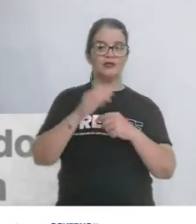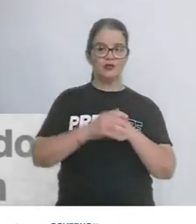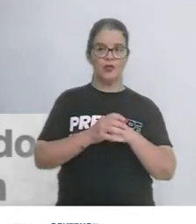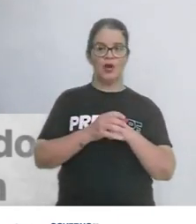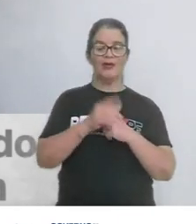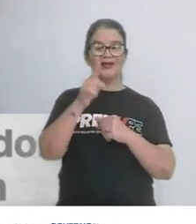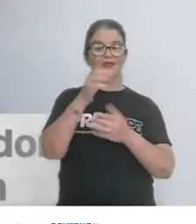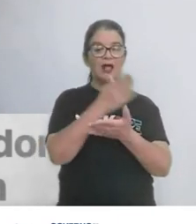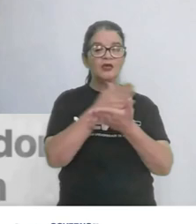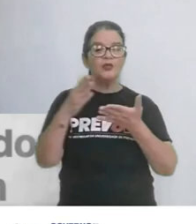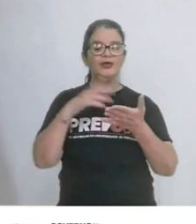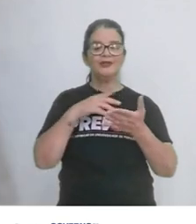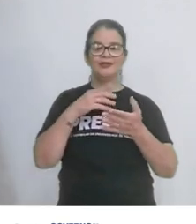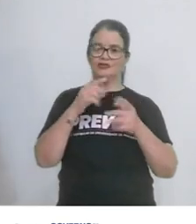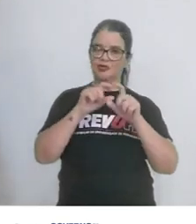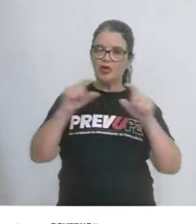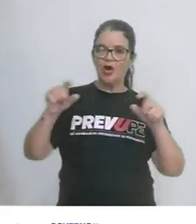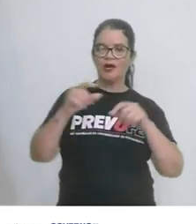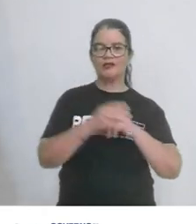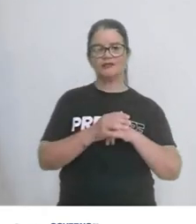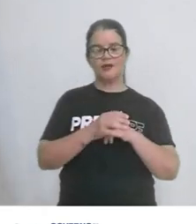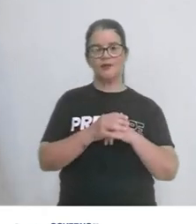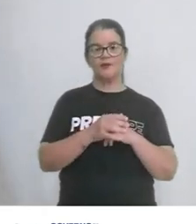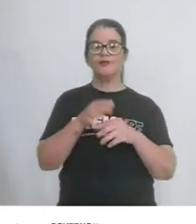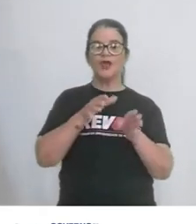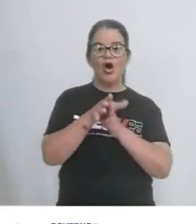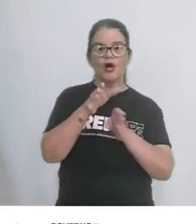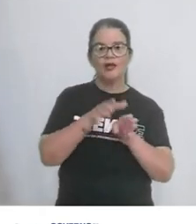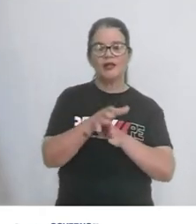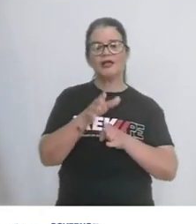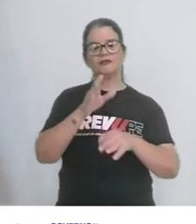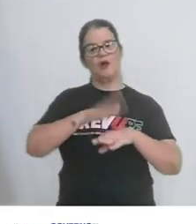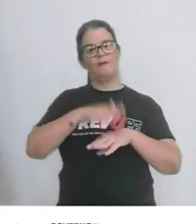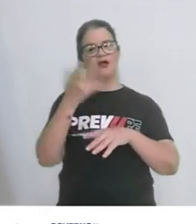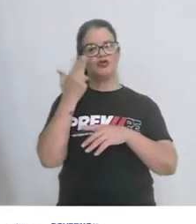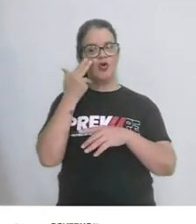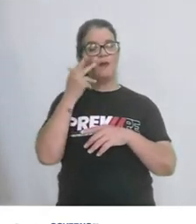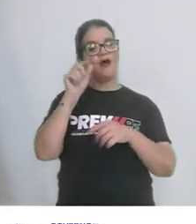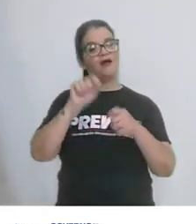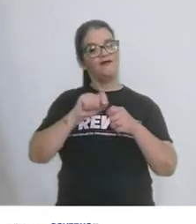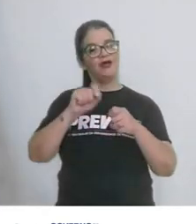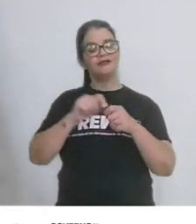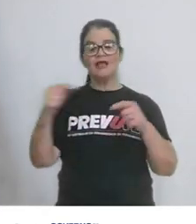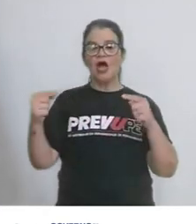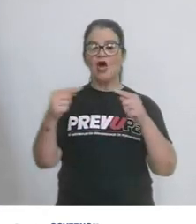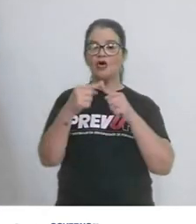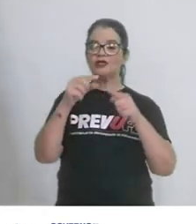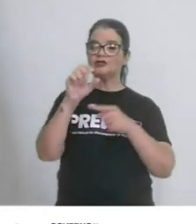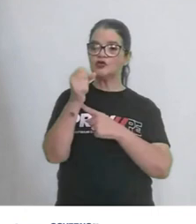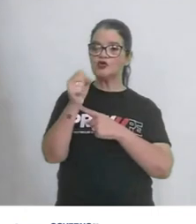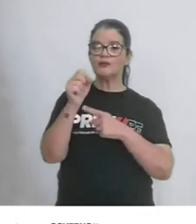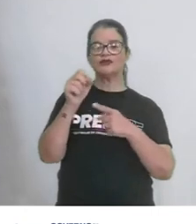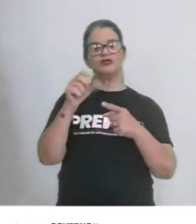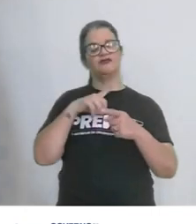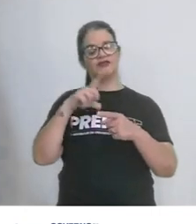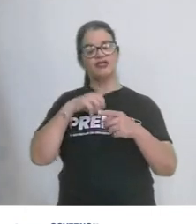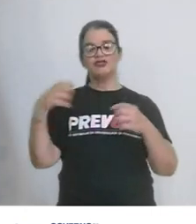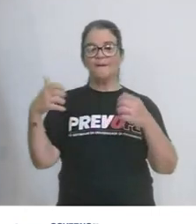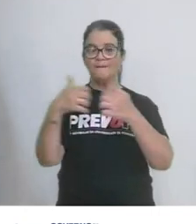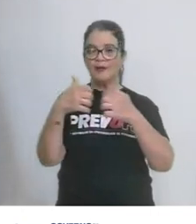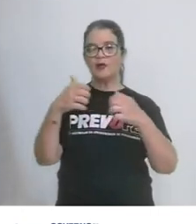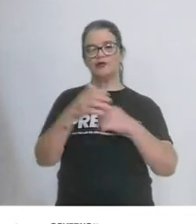está lá no início da oração. A orientação mais comum é fazer a concordância com o substantivo que esteja mais